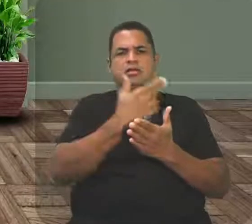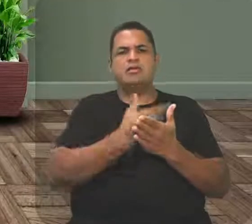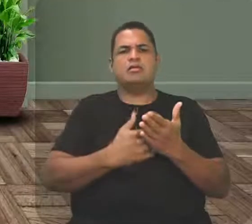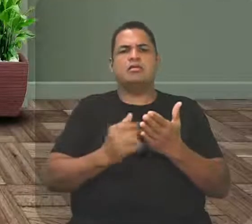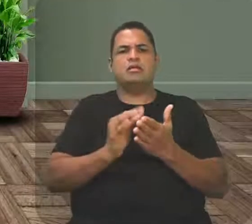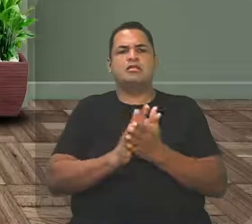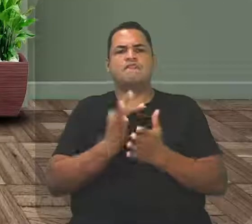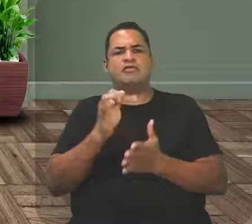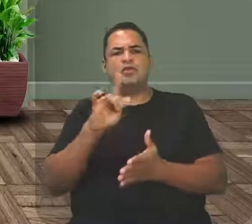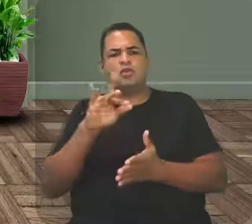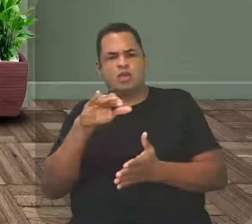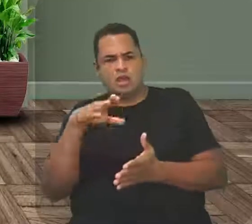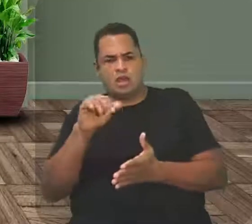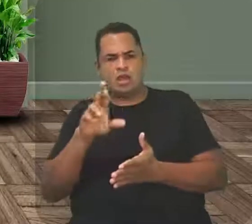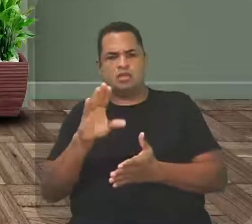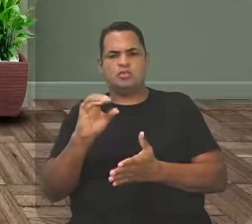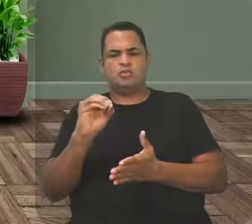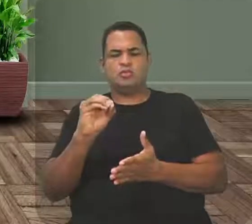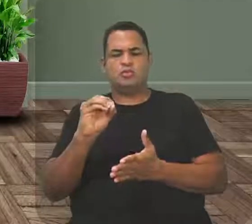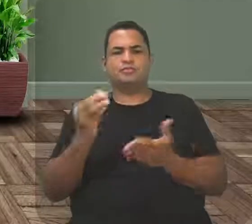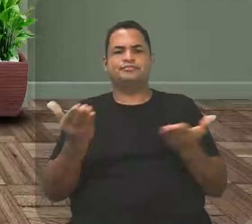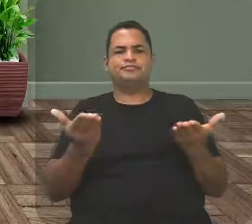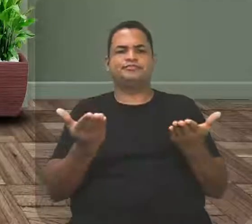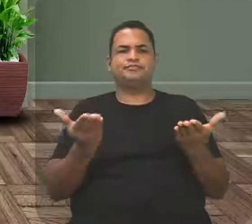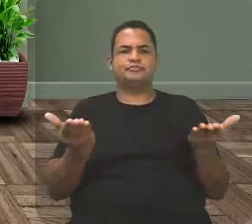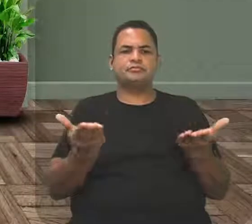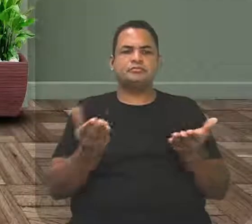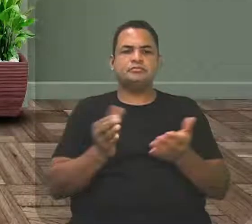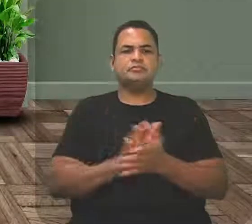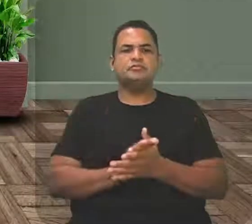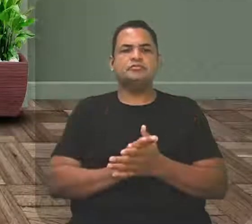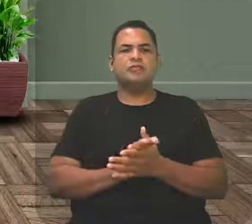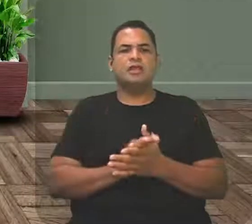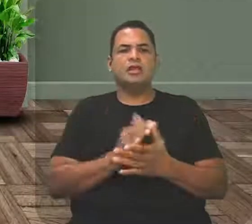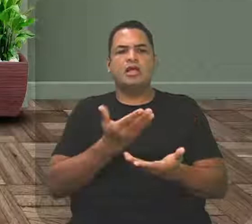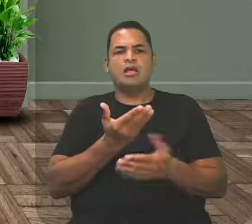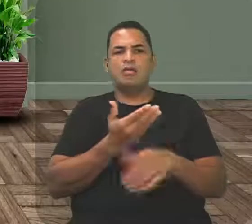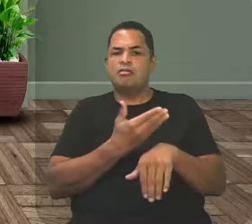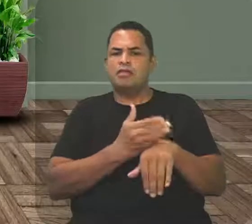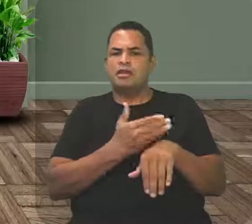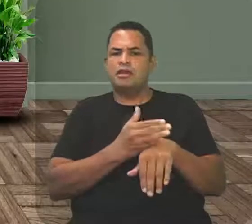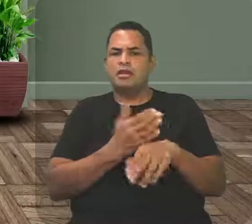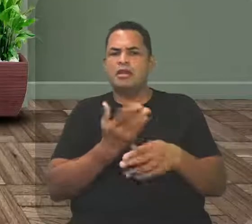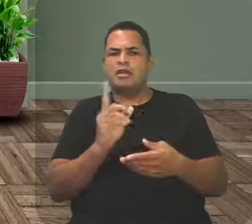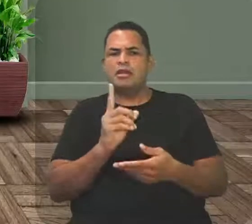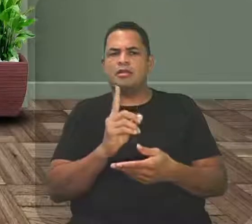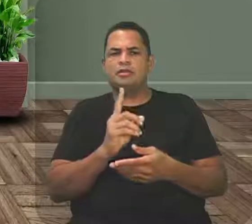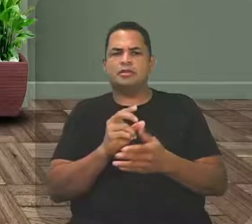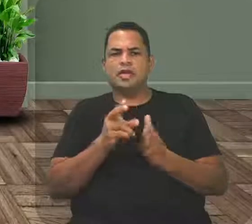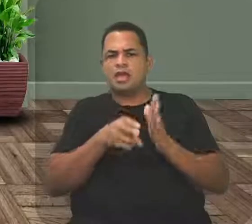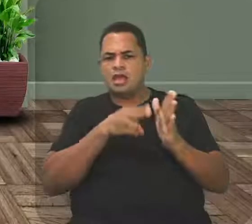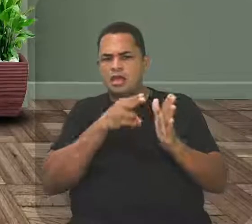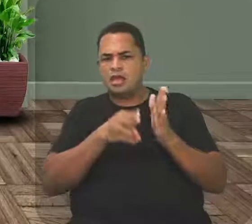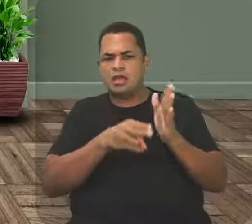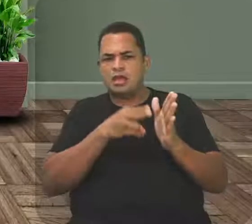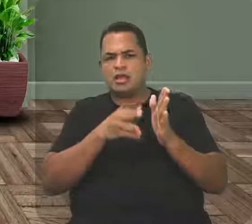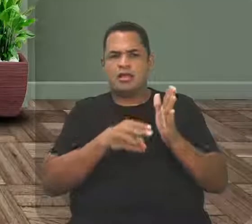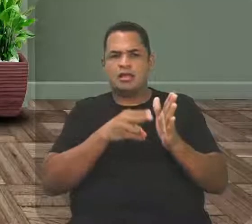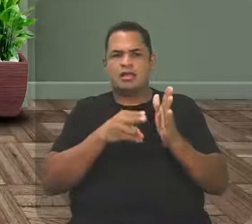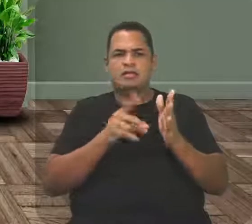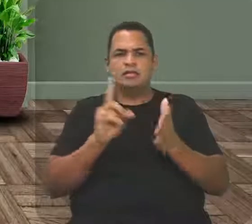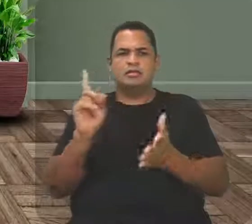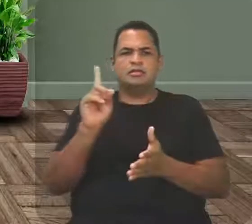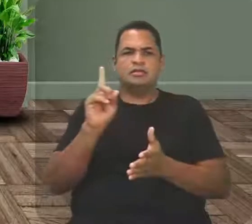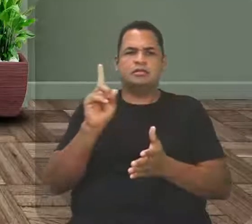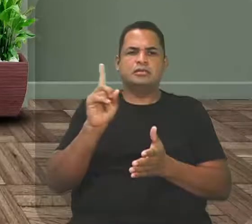figurado, beleza? Nesse caso, o trem ali, não é aquele trem, né? Não,